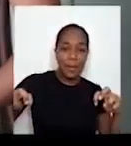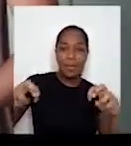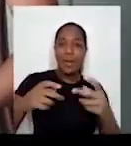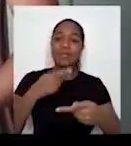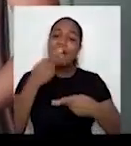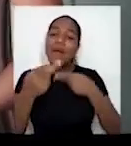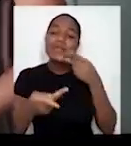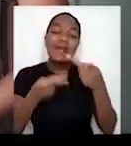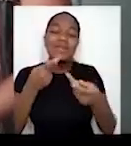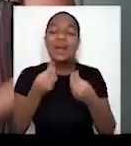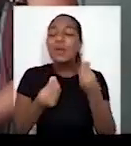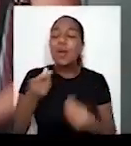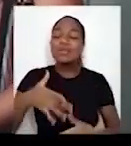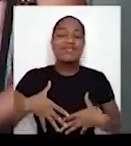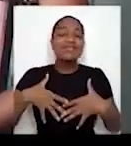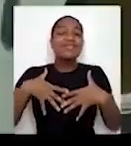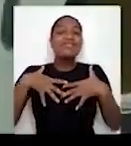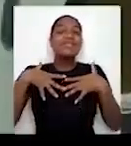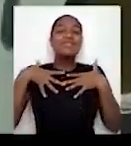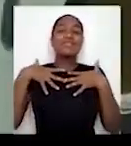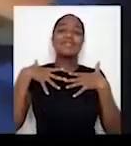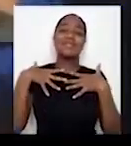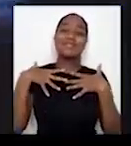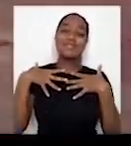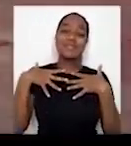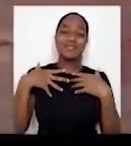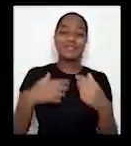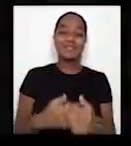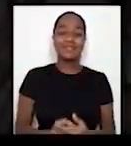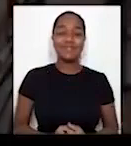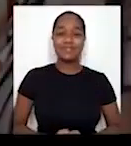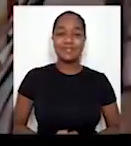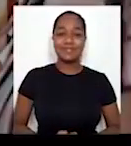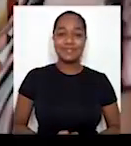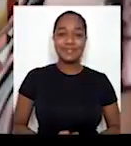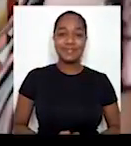gente E contava contente o que fez de manhã